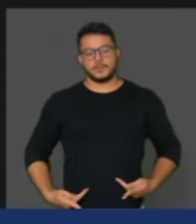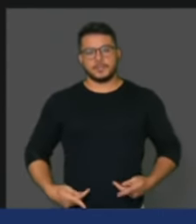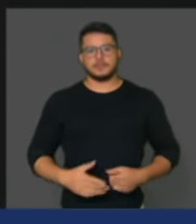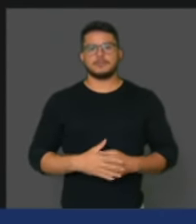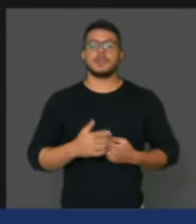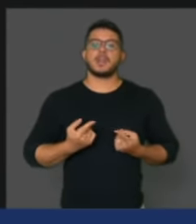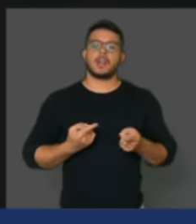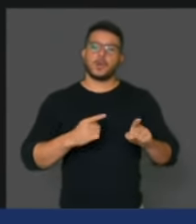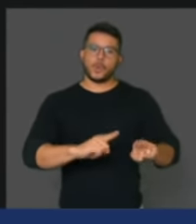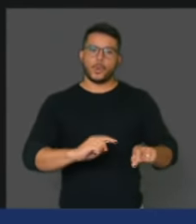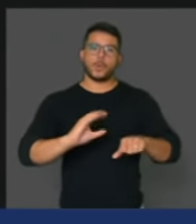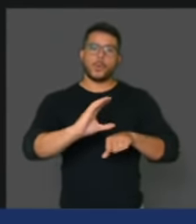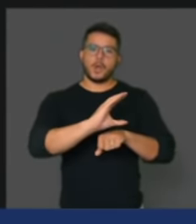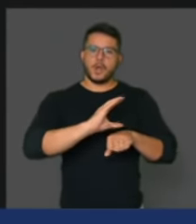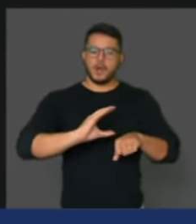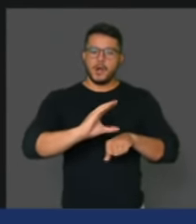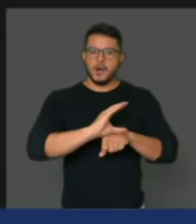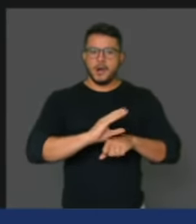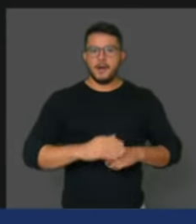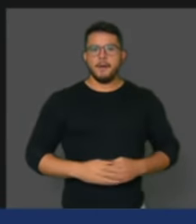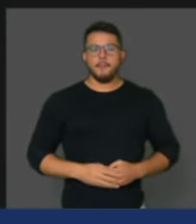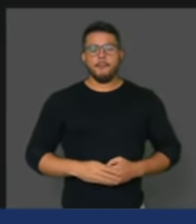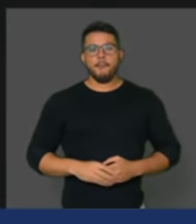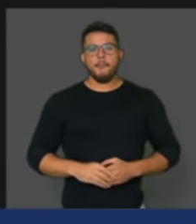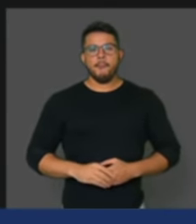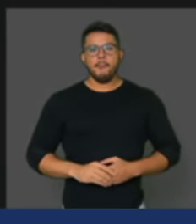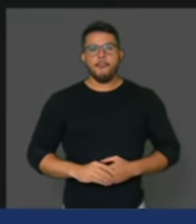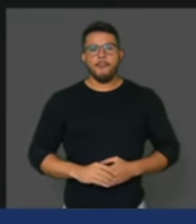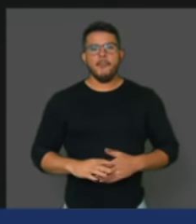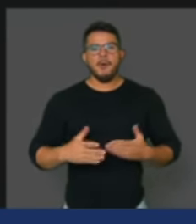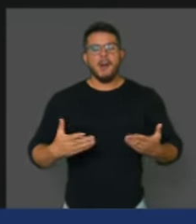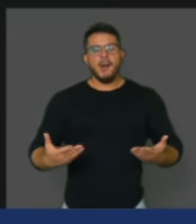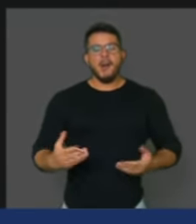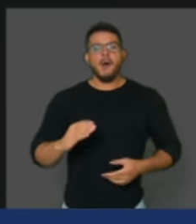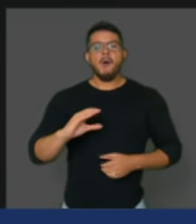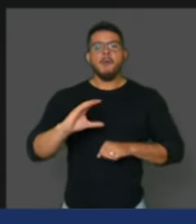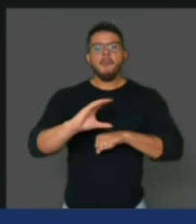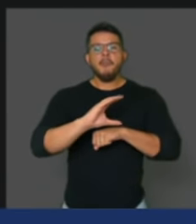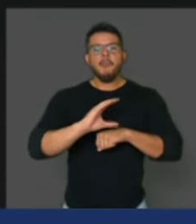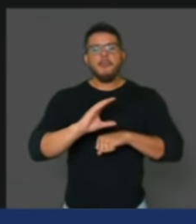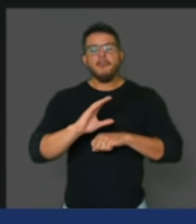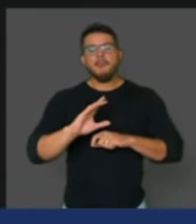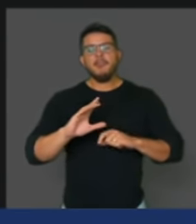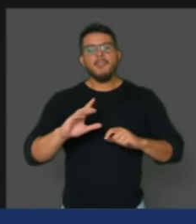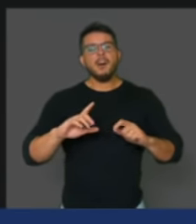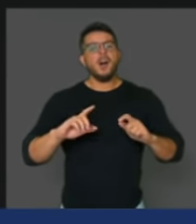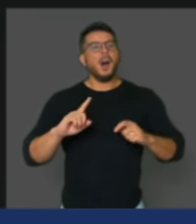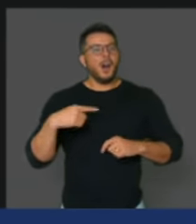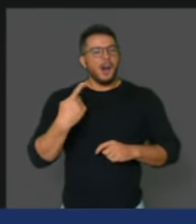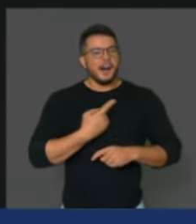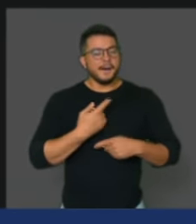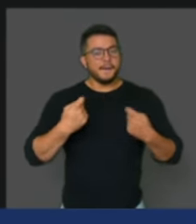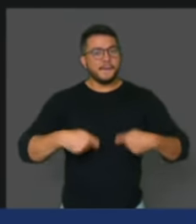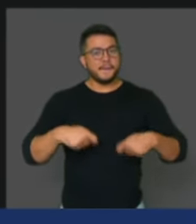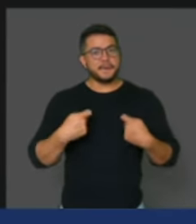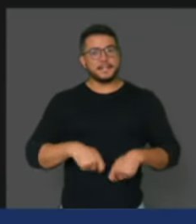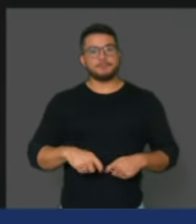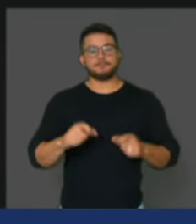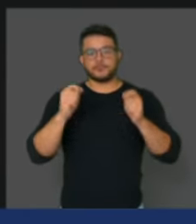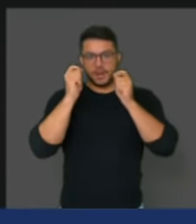Constituição Federal que merece a atenção de todos os brasileiros e de todas as brasileiras